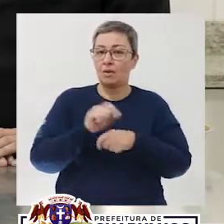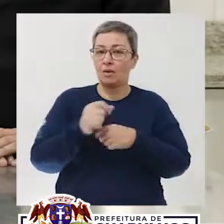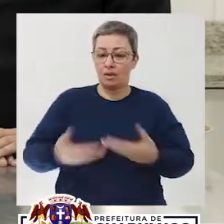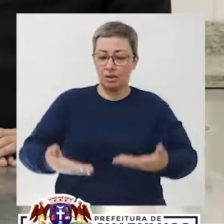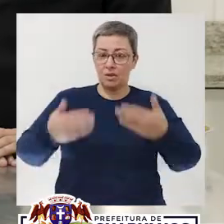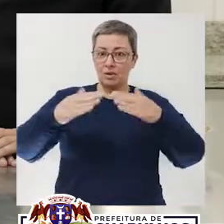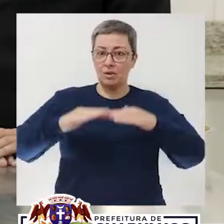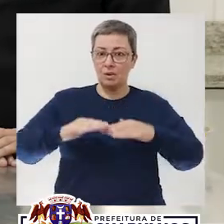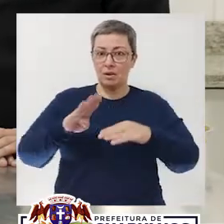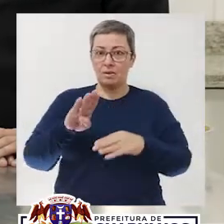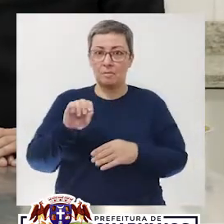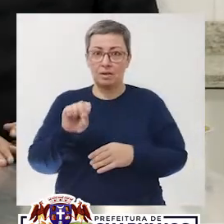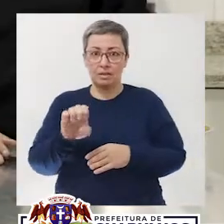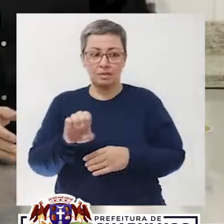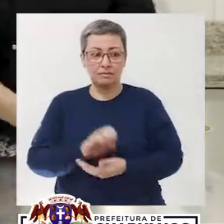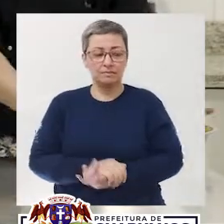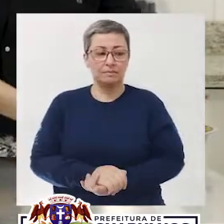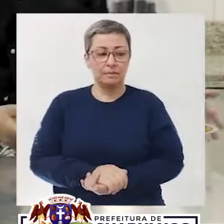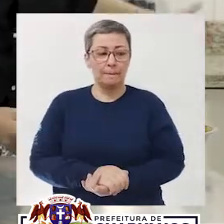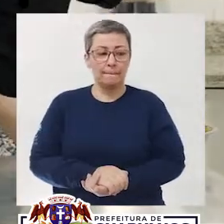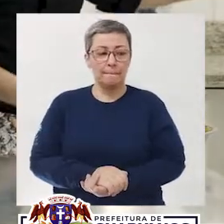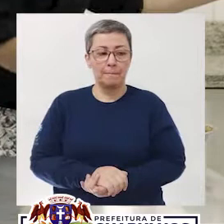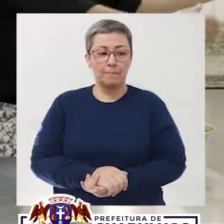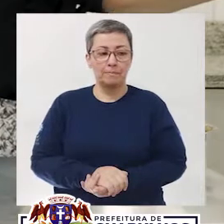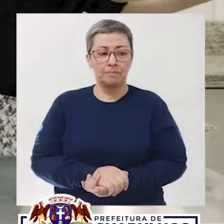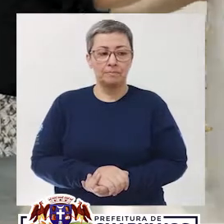Agora é só despejar sobre a base. Você pega aqui, por favor?